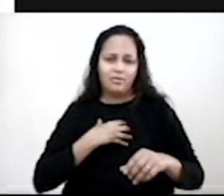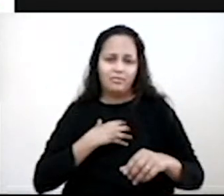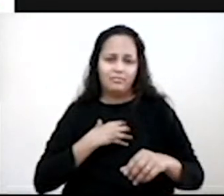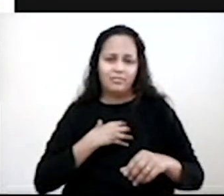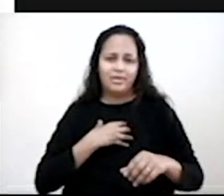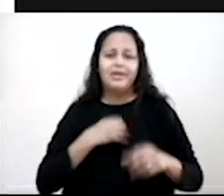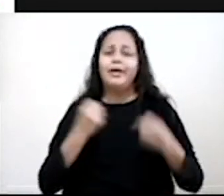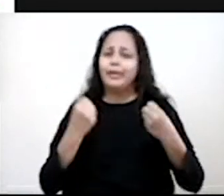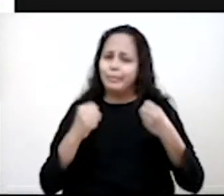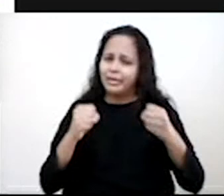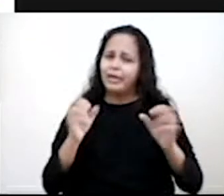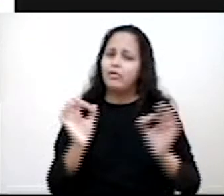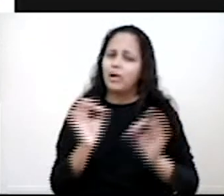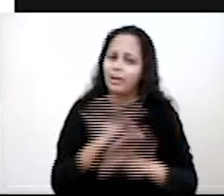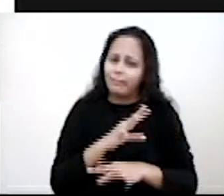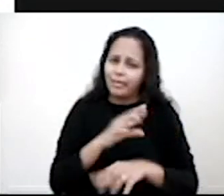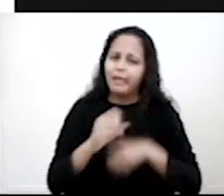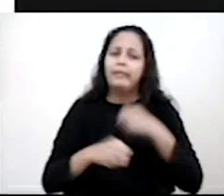2016, tá?